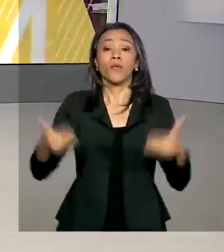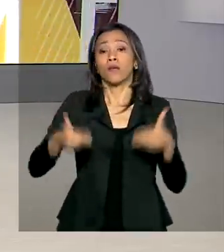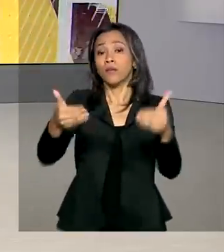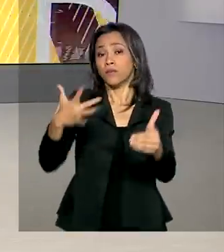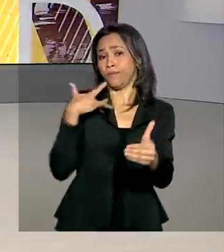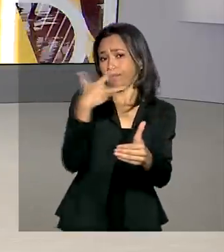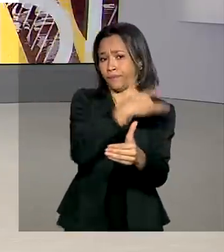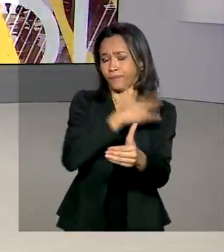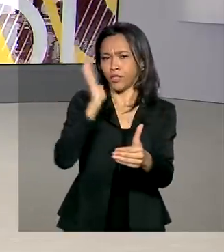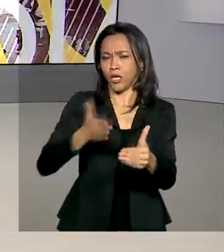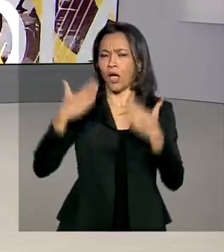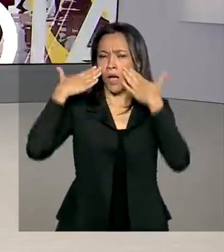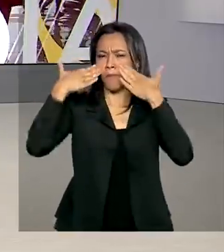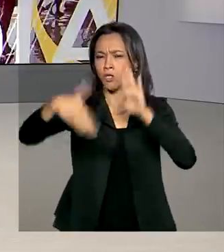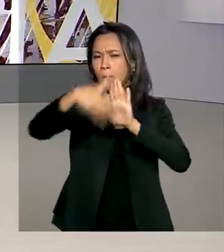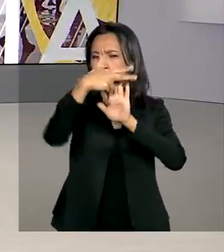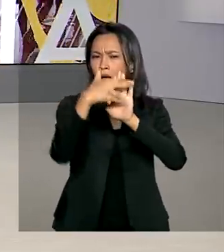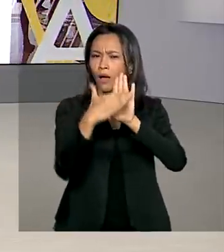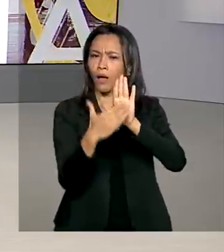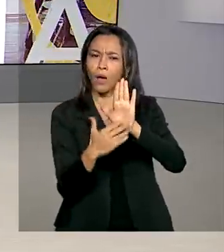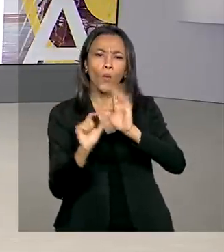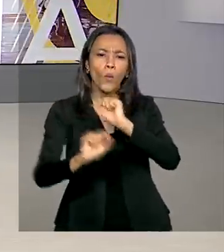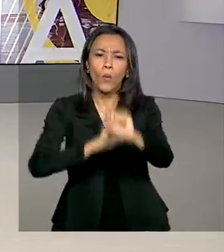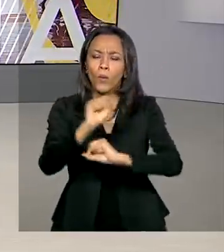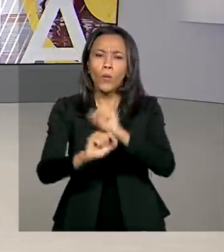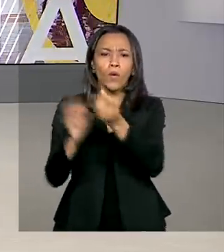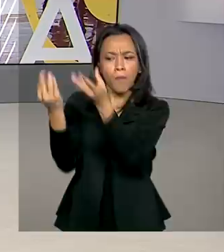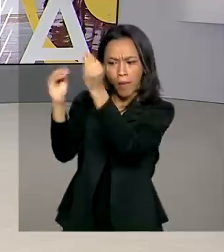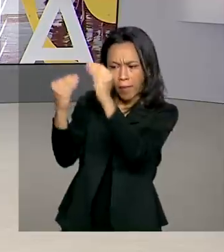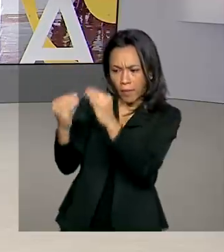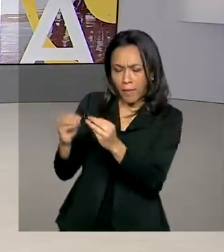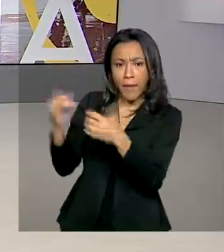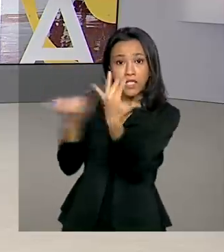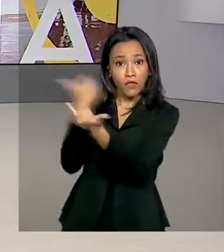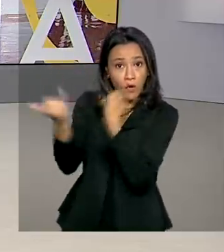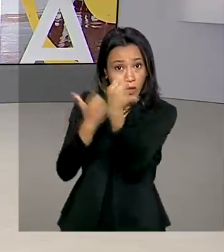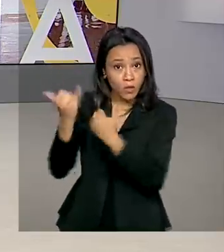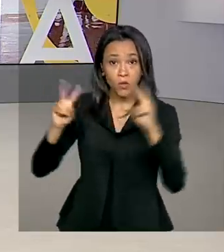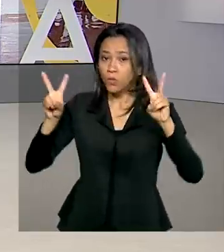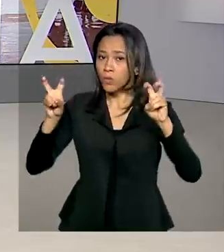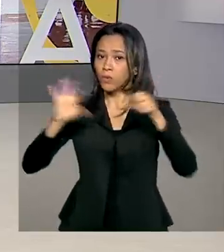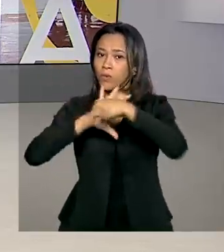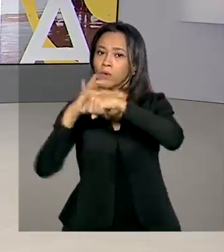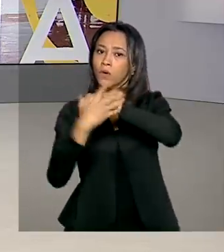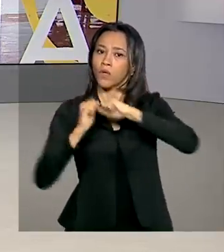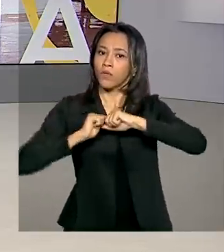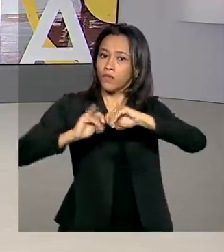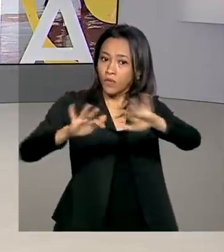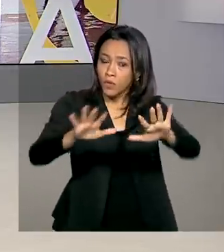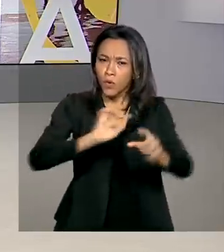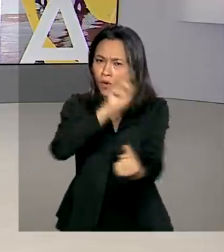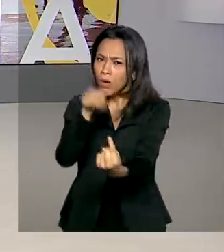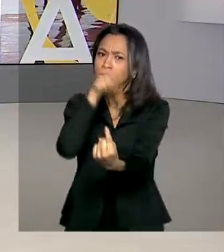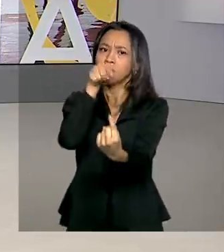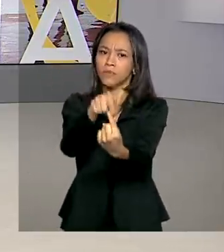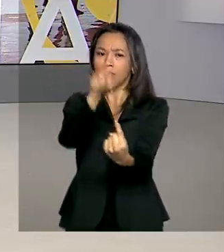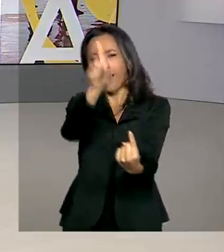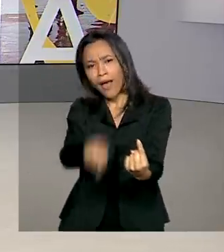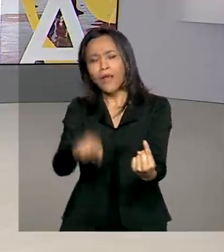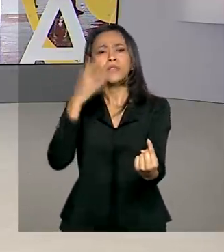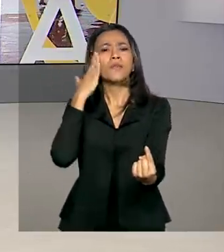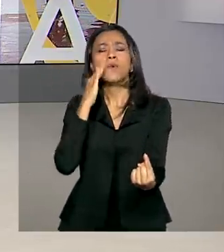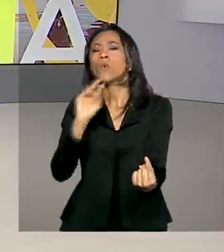Saúde apresentou ações para modernizar e atualizar a base de dados do coronavírus no Brasil. A ideia é traçar um